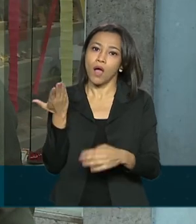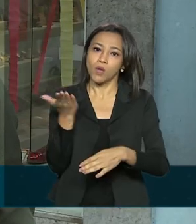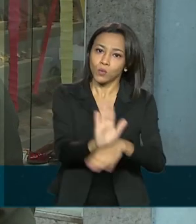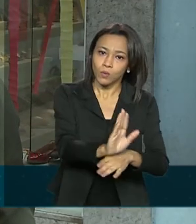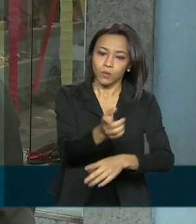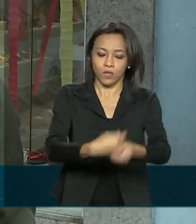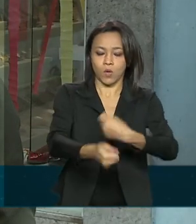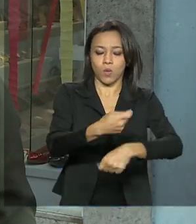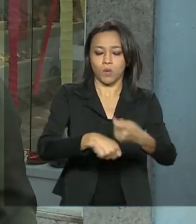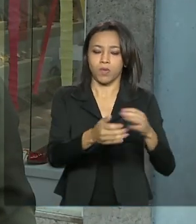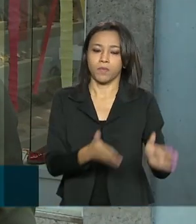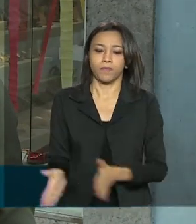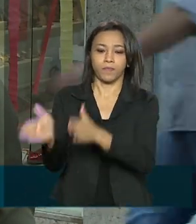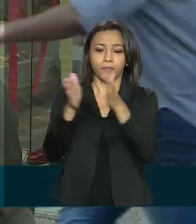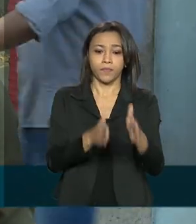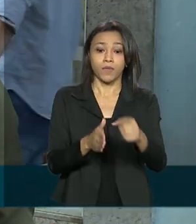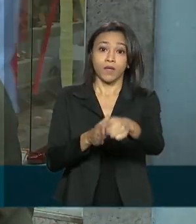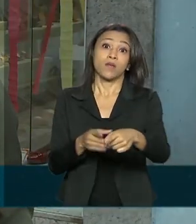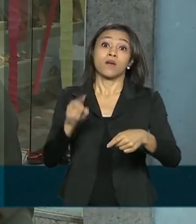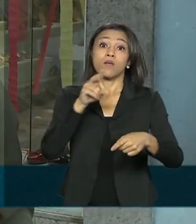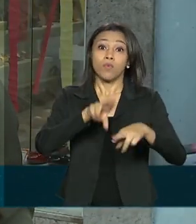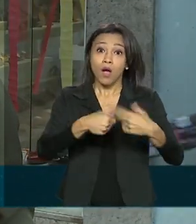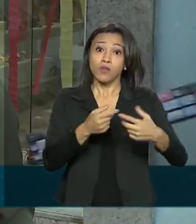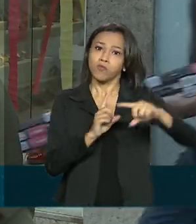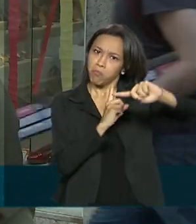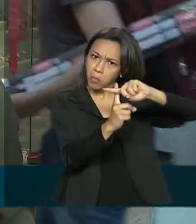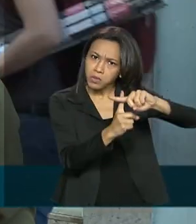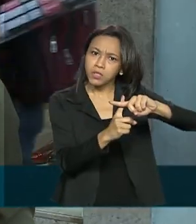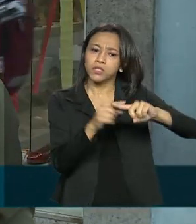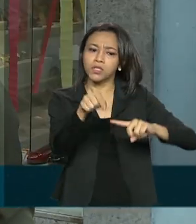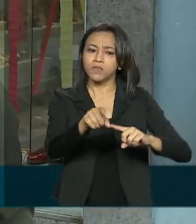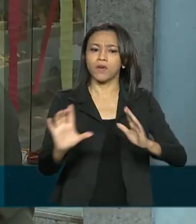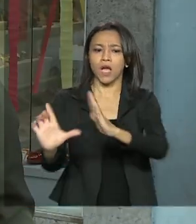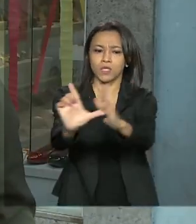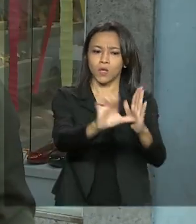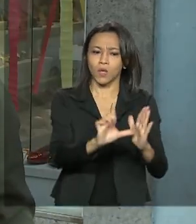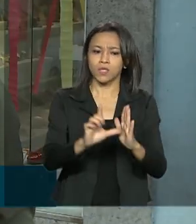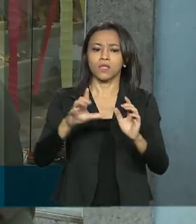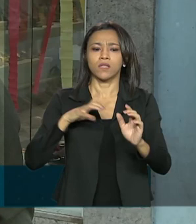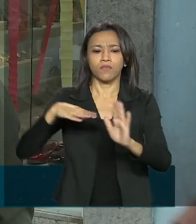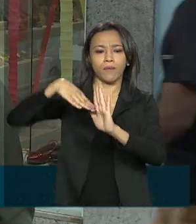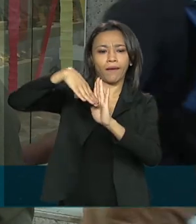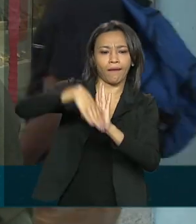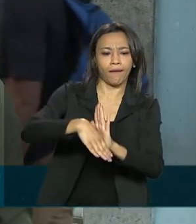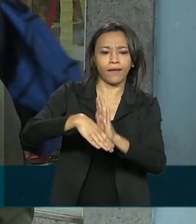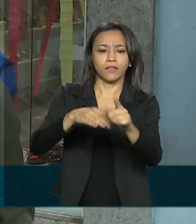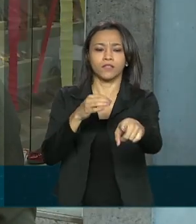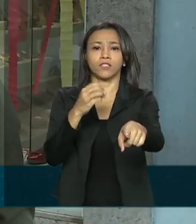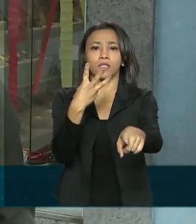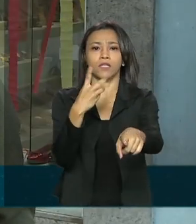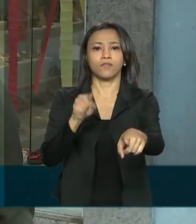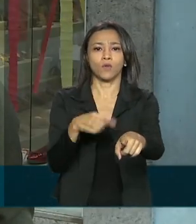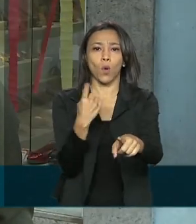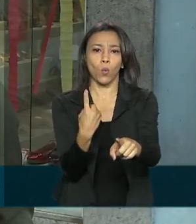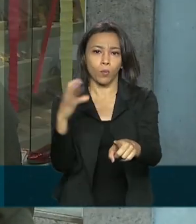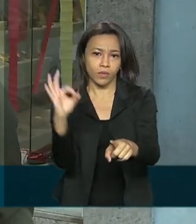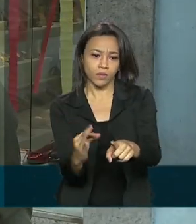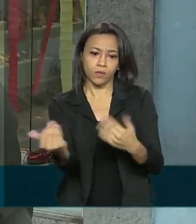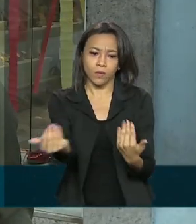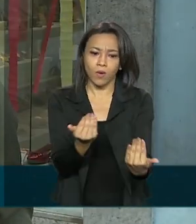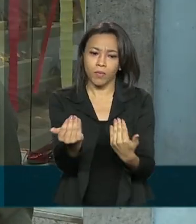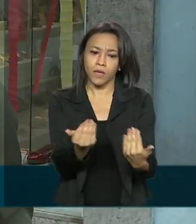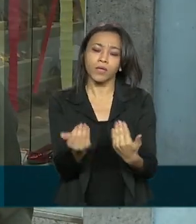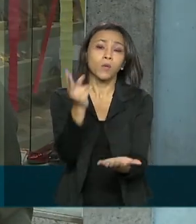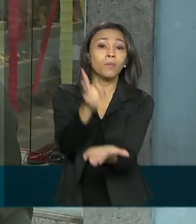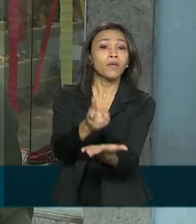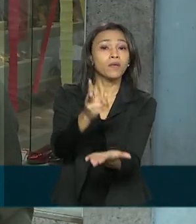resultados positivos, o varejo fechou o primeiro semestre do ano com queda de 3,1% na comparação com